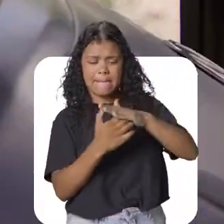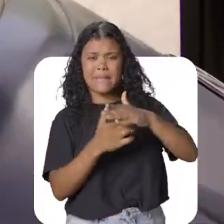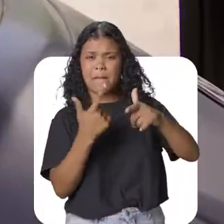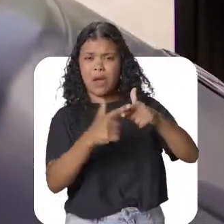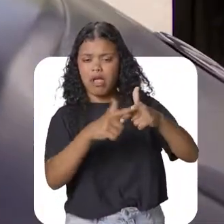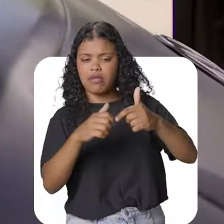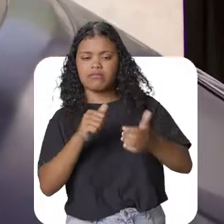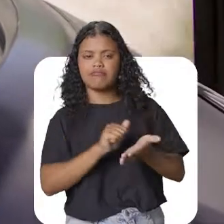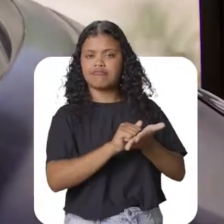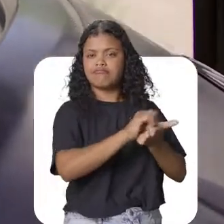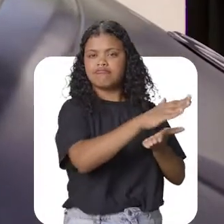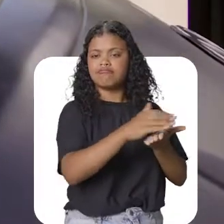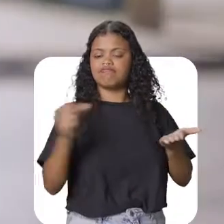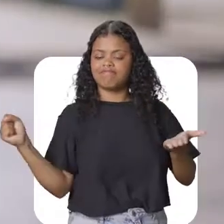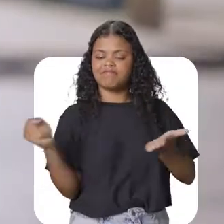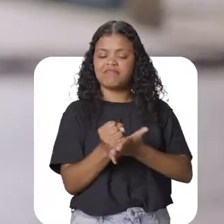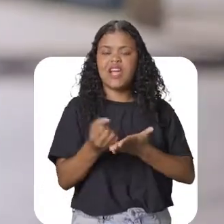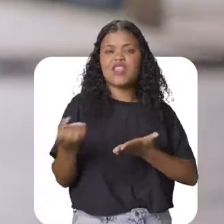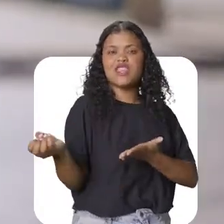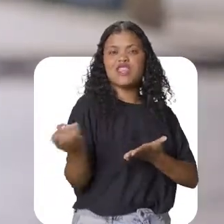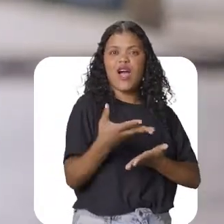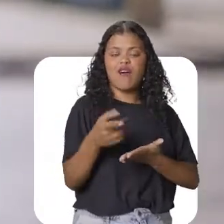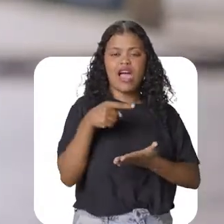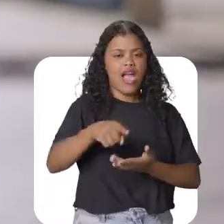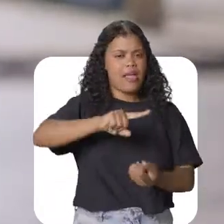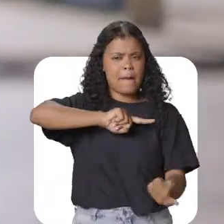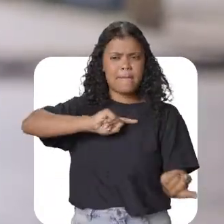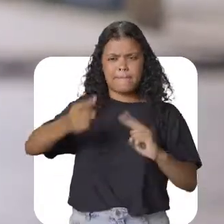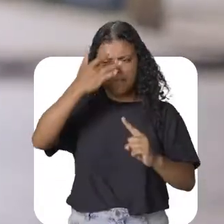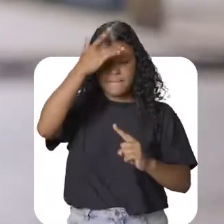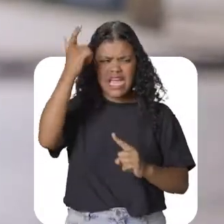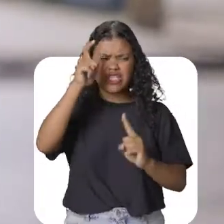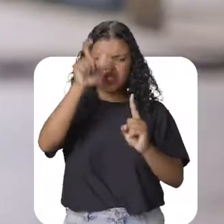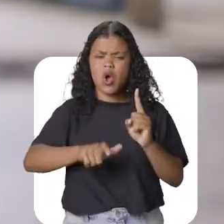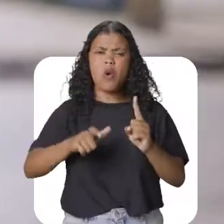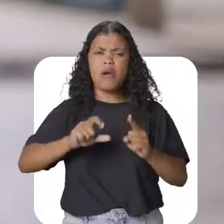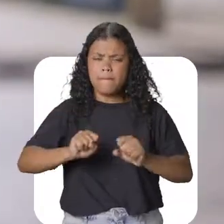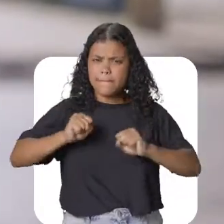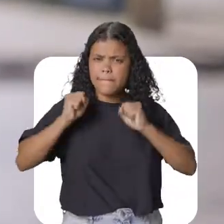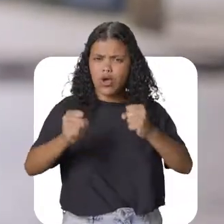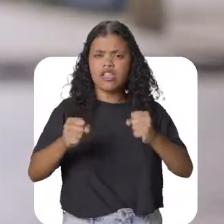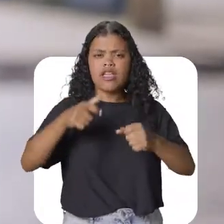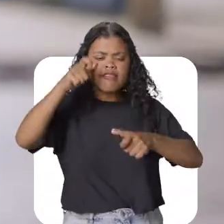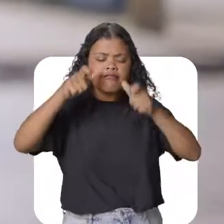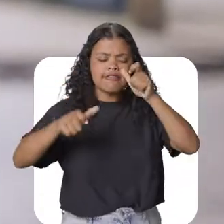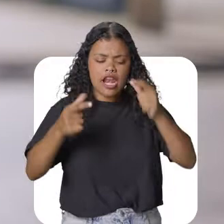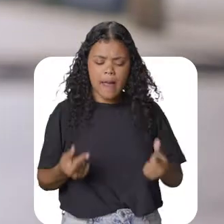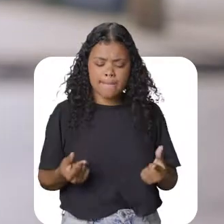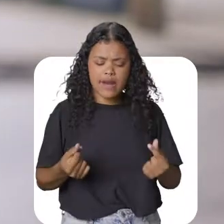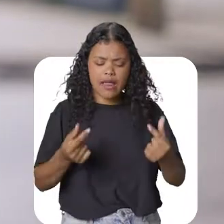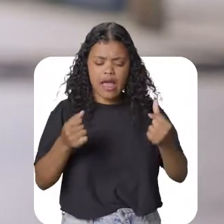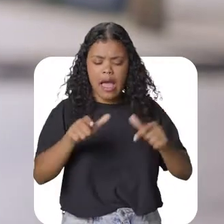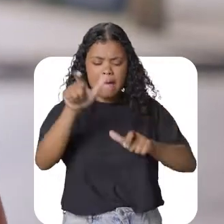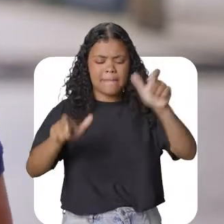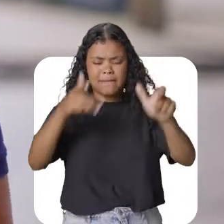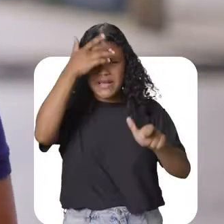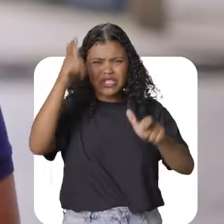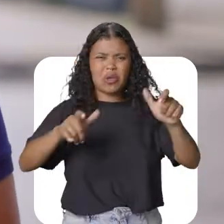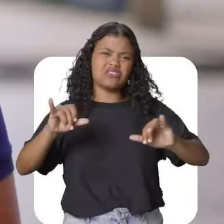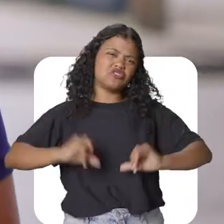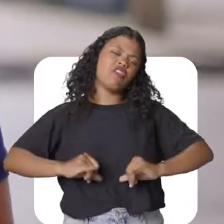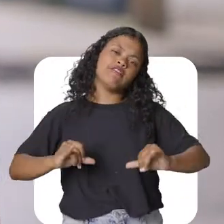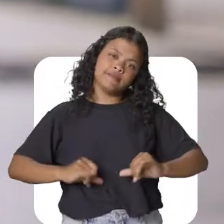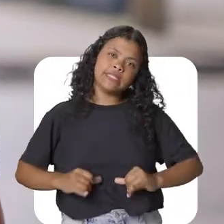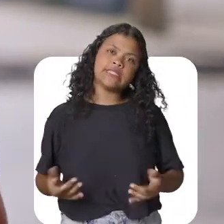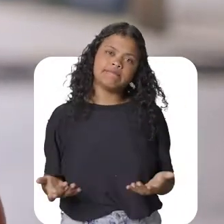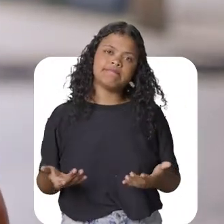de ônibus e botei uma nova no lugar. Isso contrariou gente muito poderosa que estava interessada em lucrar com o sofrimento das